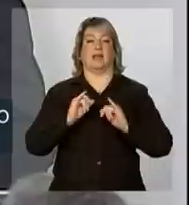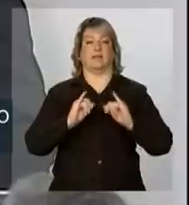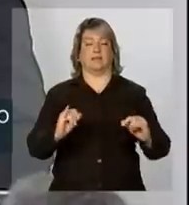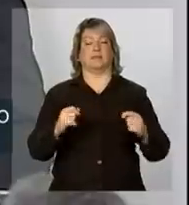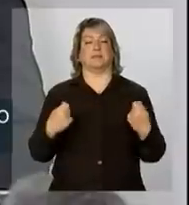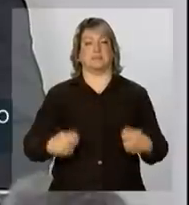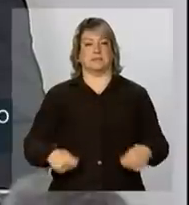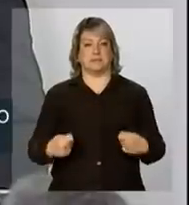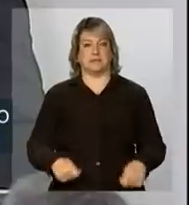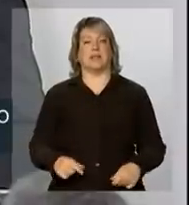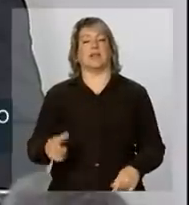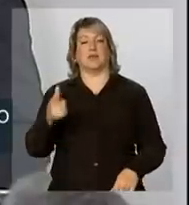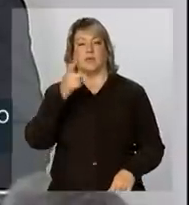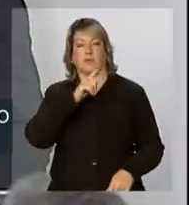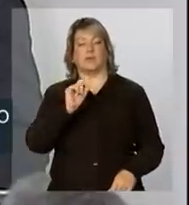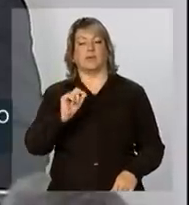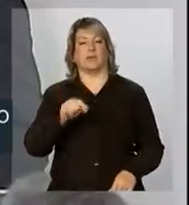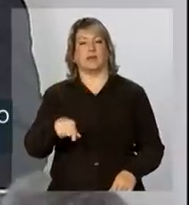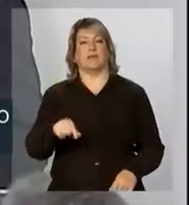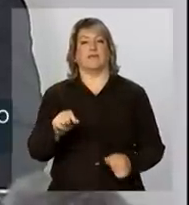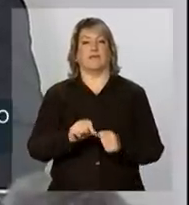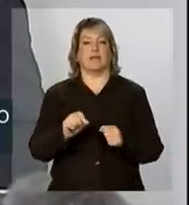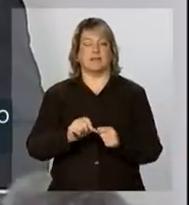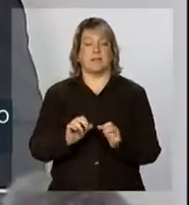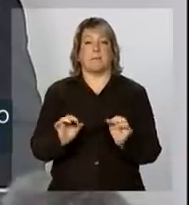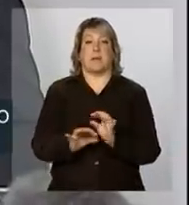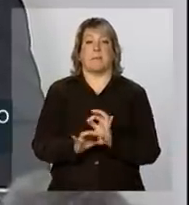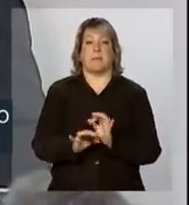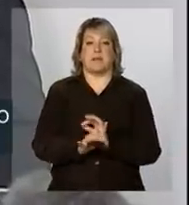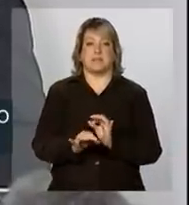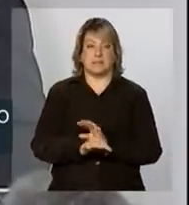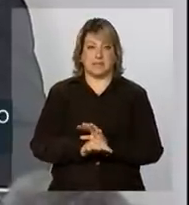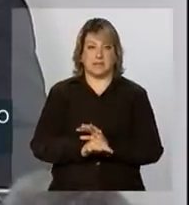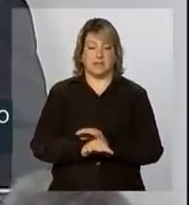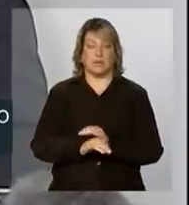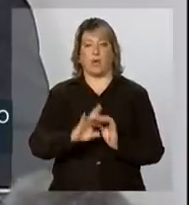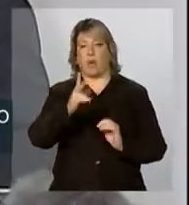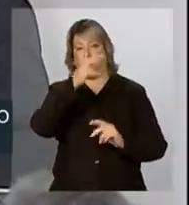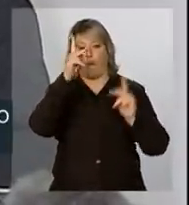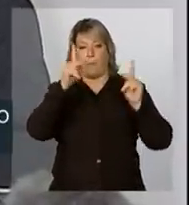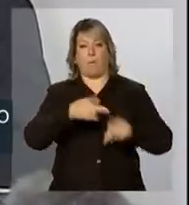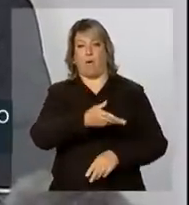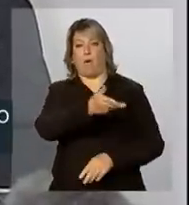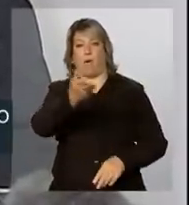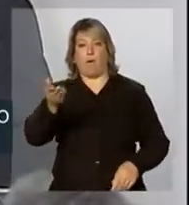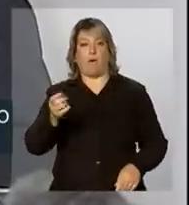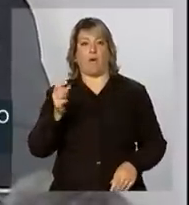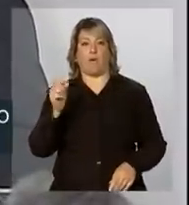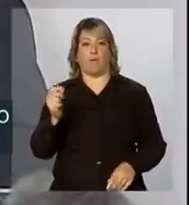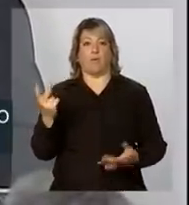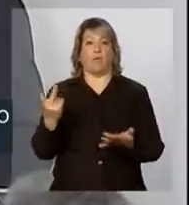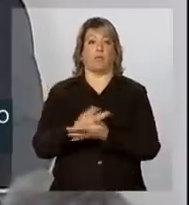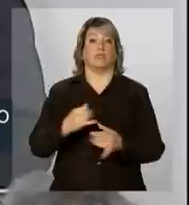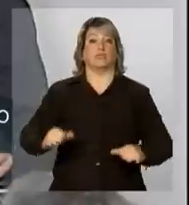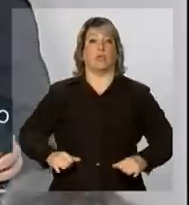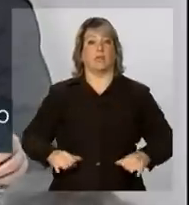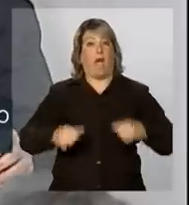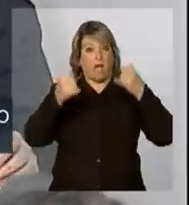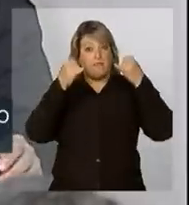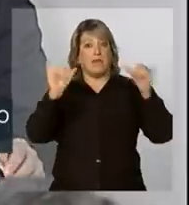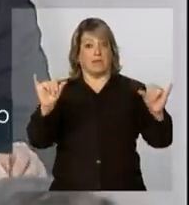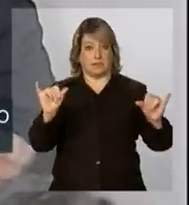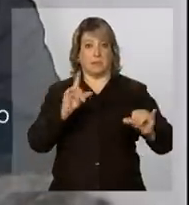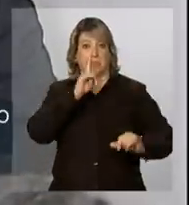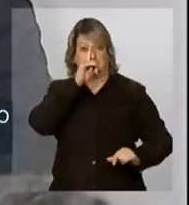para que a gente possa fazer a preparação da população que será atingida. Neste